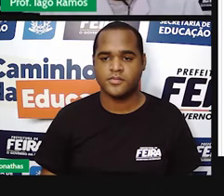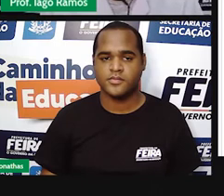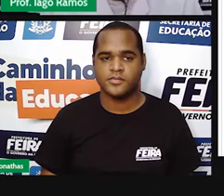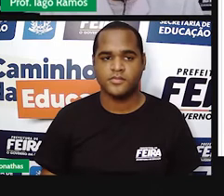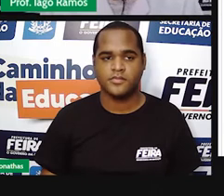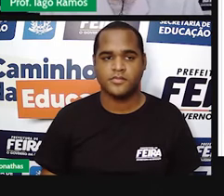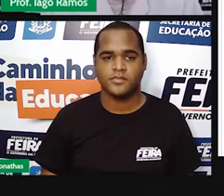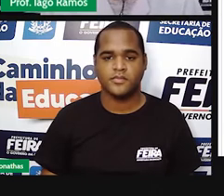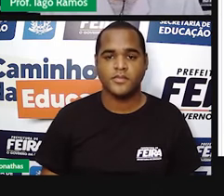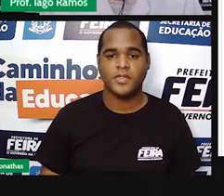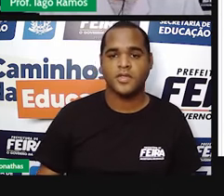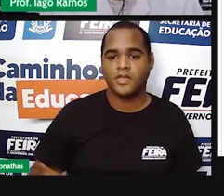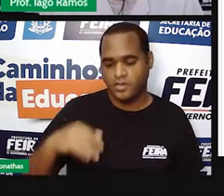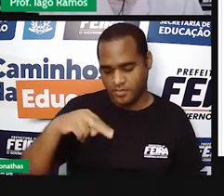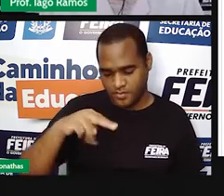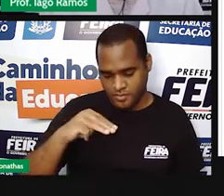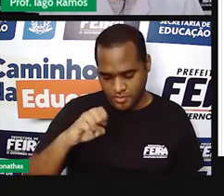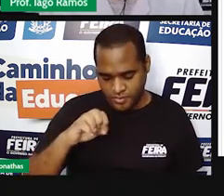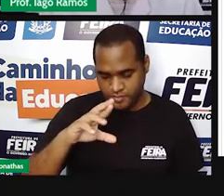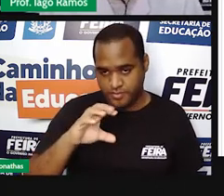Os números...